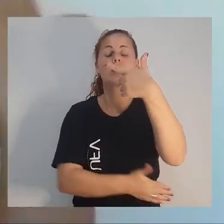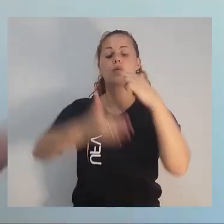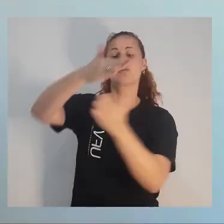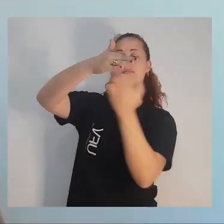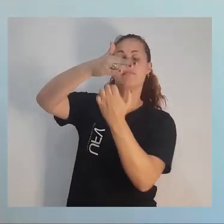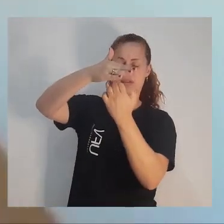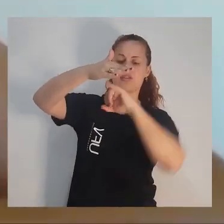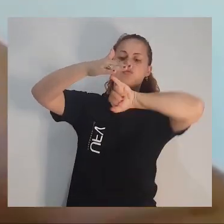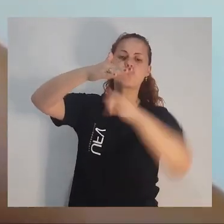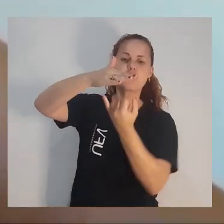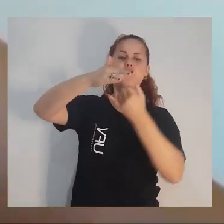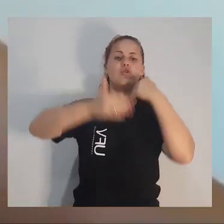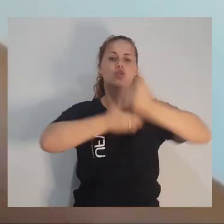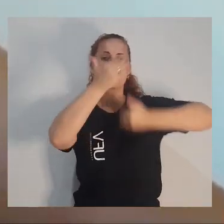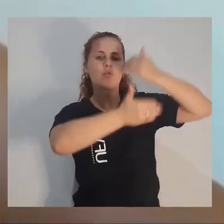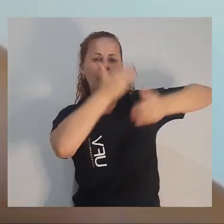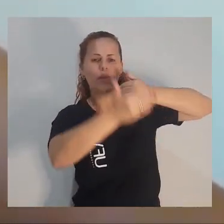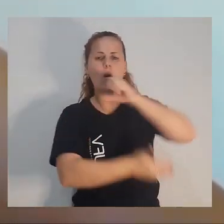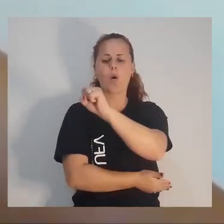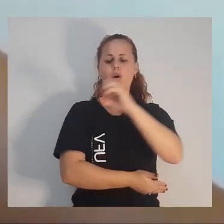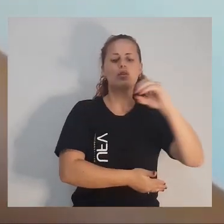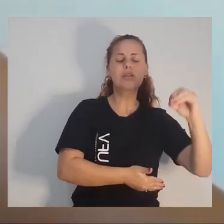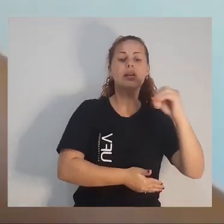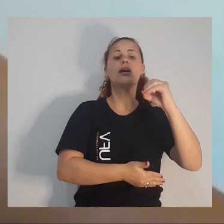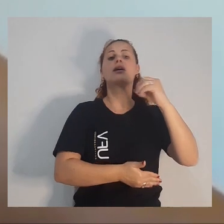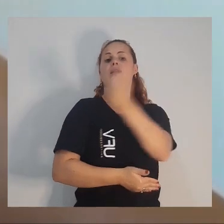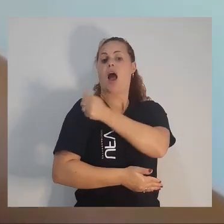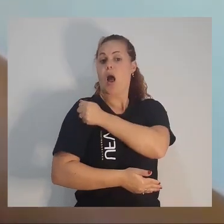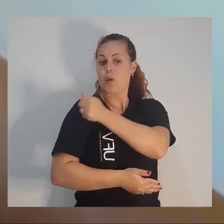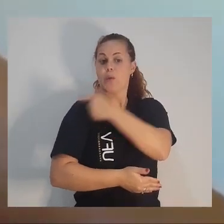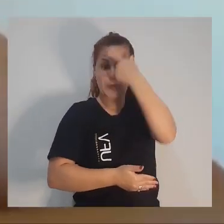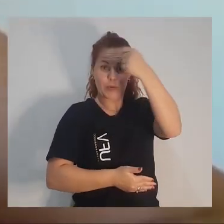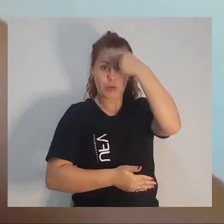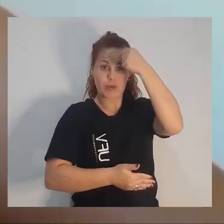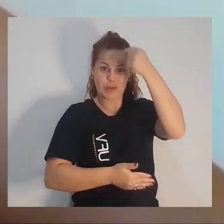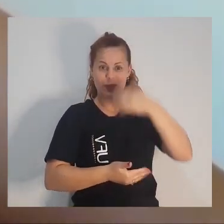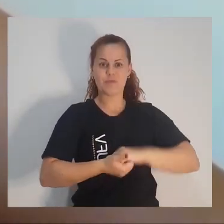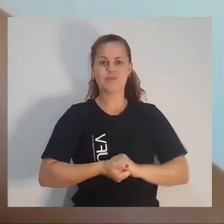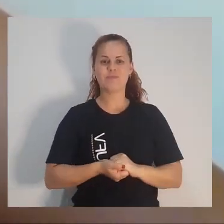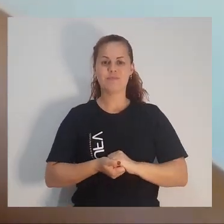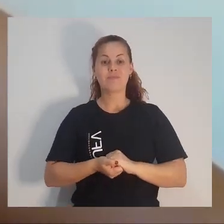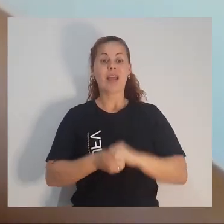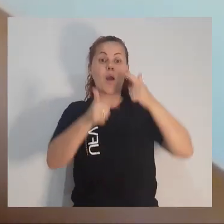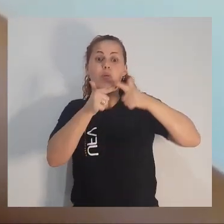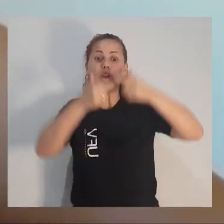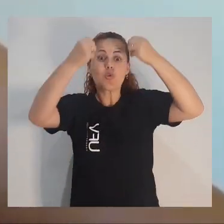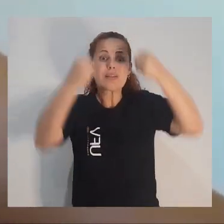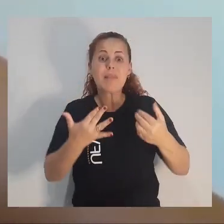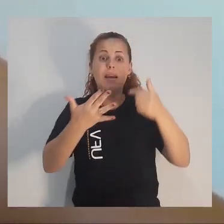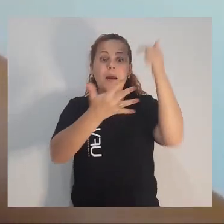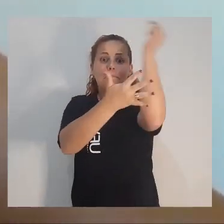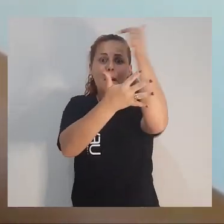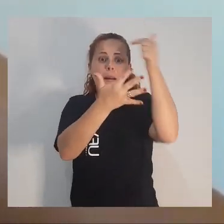impactando e desenvolvendo mais de 800 estudantes de graduação da UFV. Por que eu estou falando tudo isso?